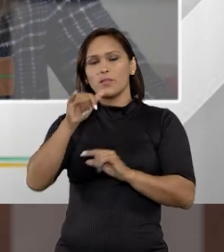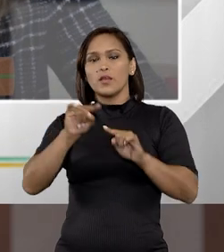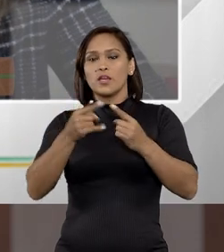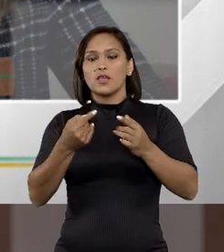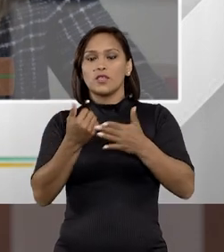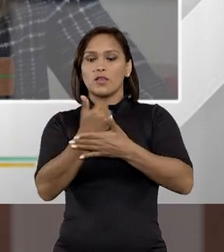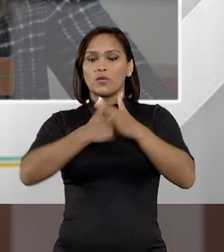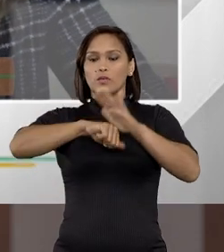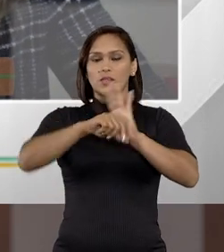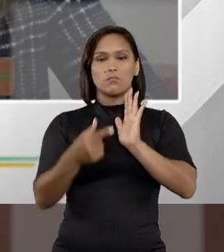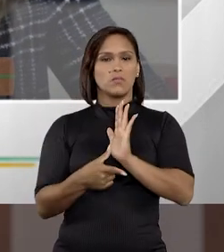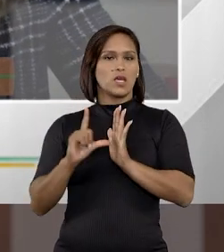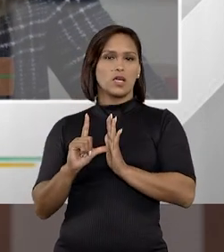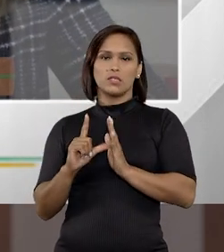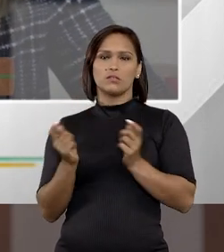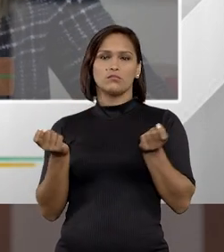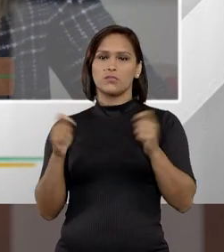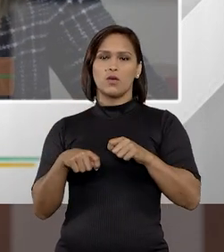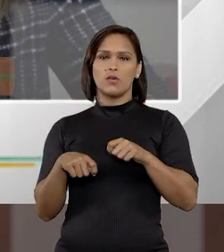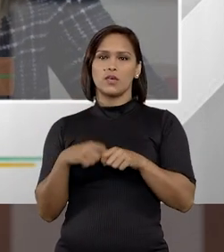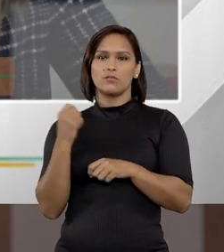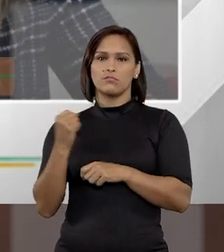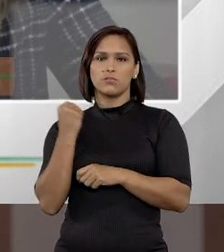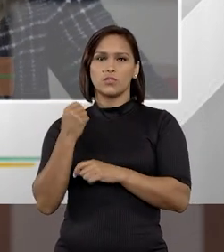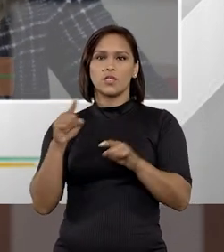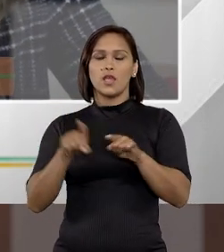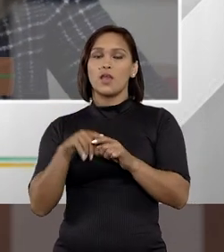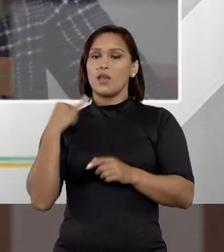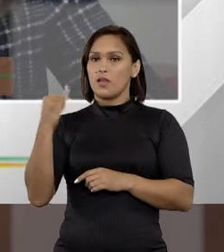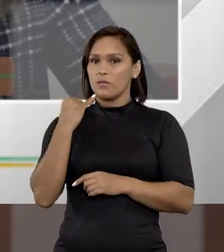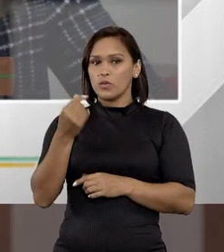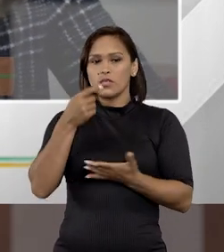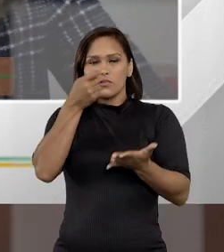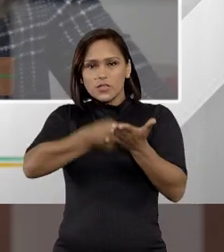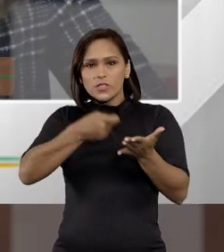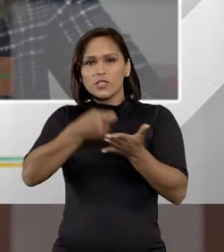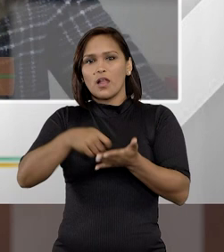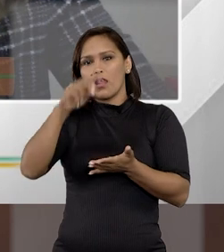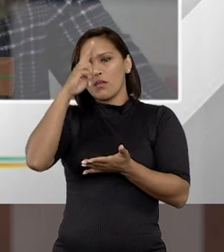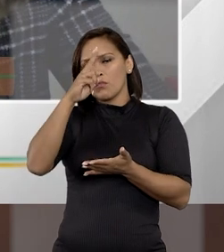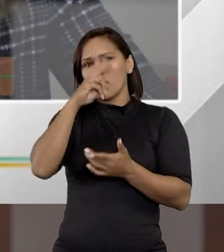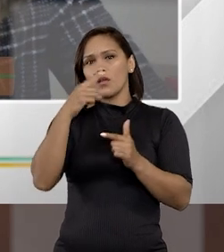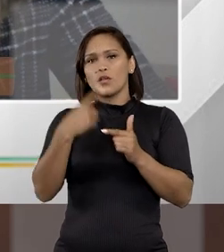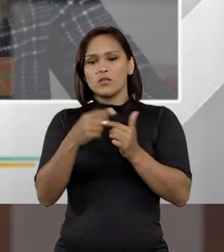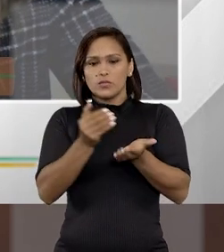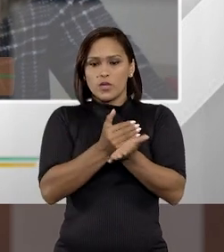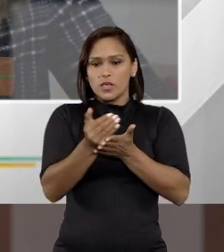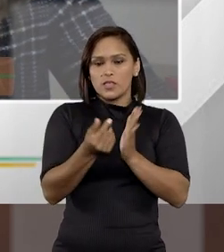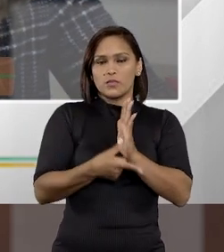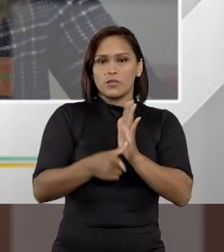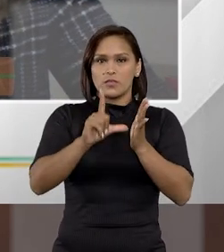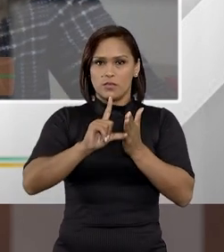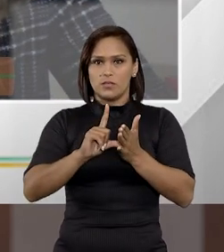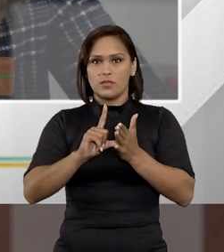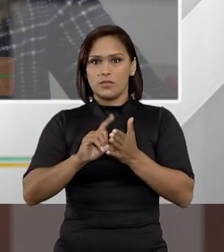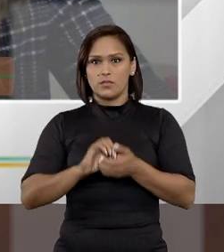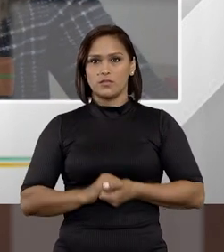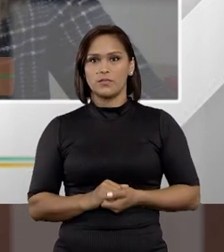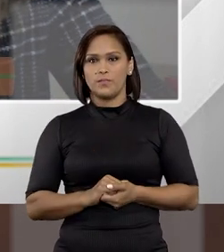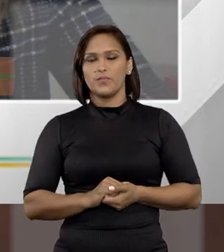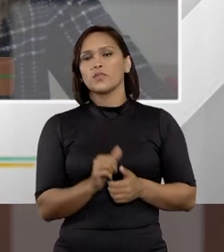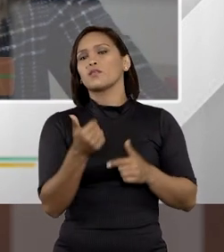então quem cometeu crime antes não era considerado hediondo, é sempre importante a gente estar batendo nessa tecla do princípio da anterioridade.